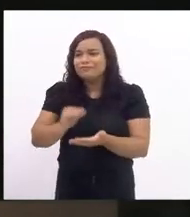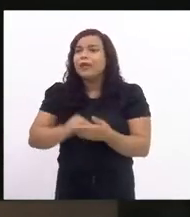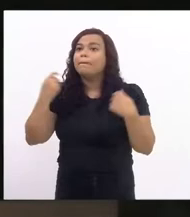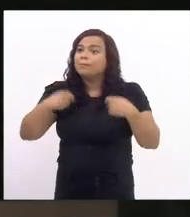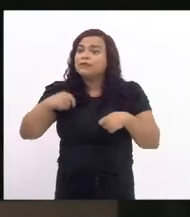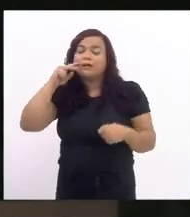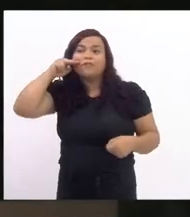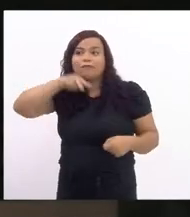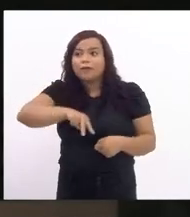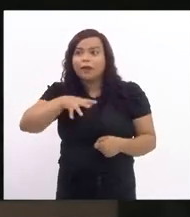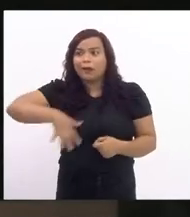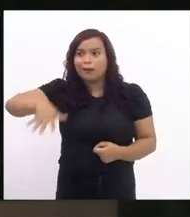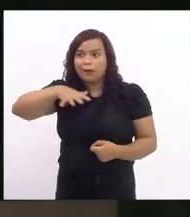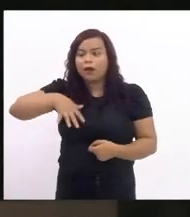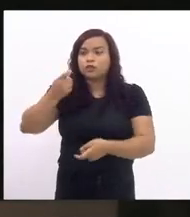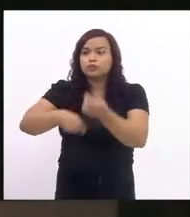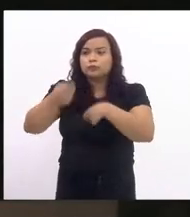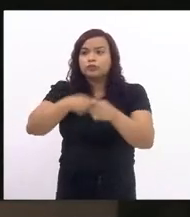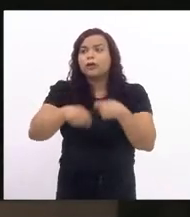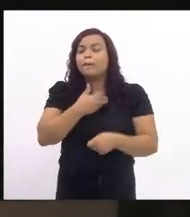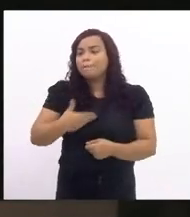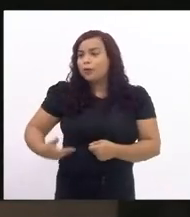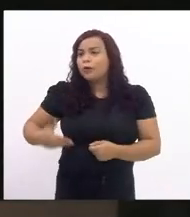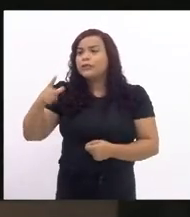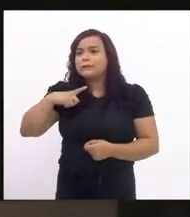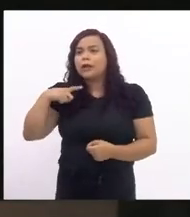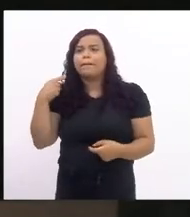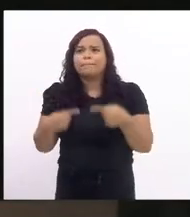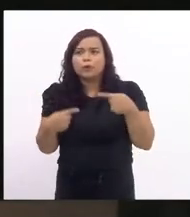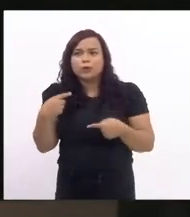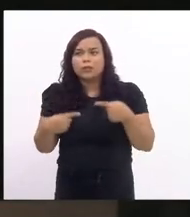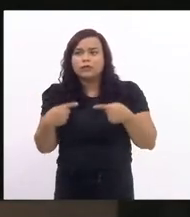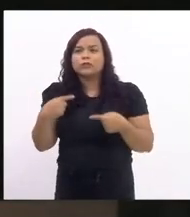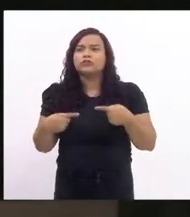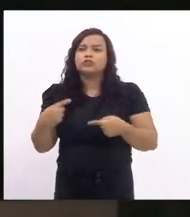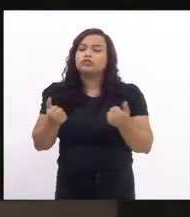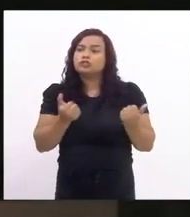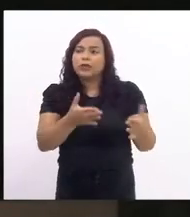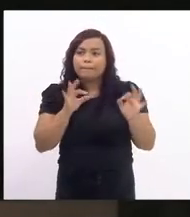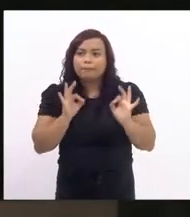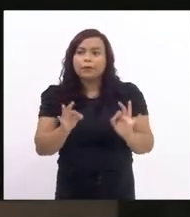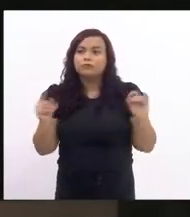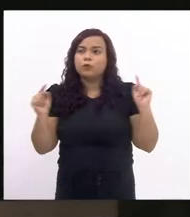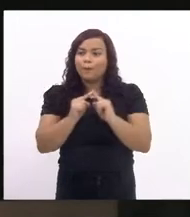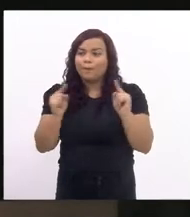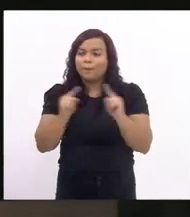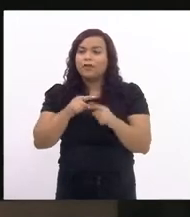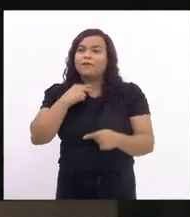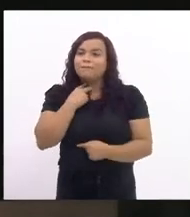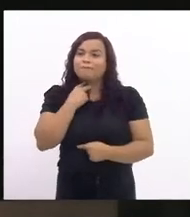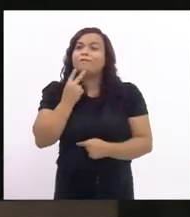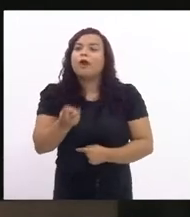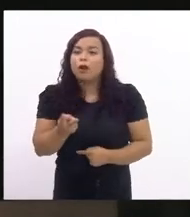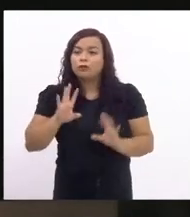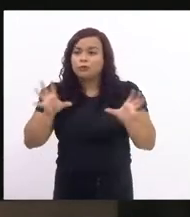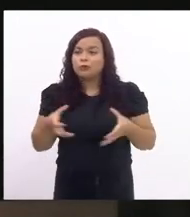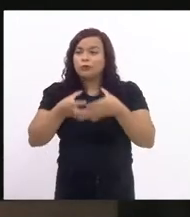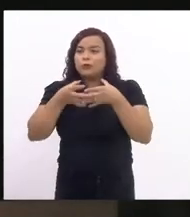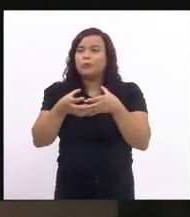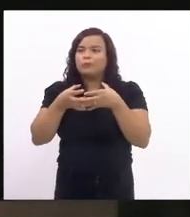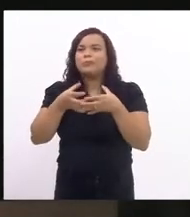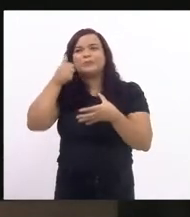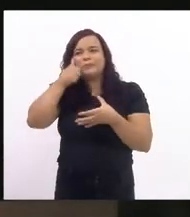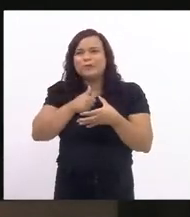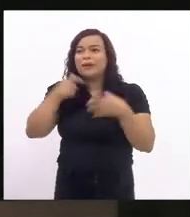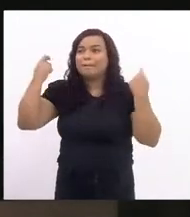pública políticas que façam de fato coro a essa voz coletiva das mulheres